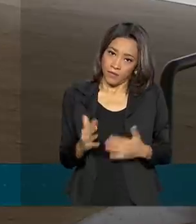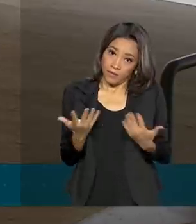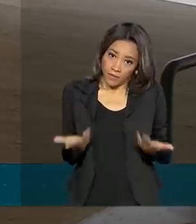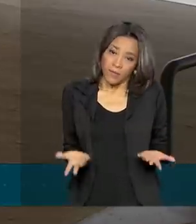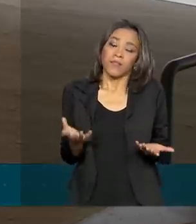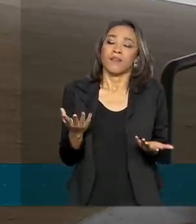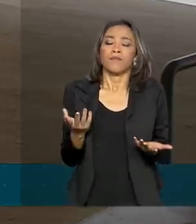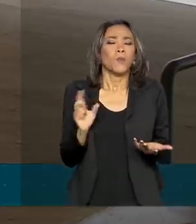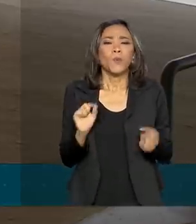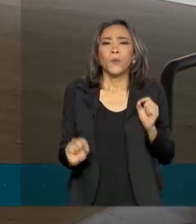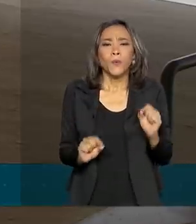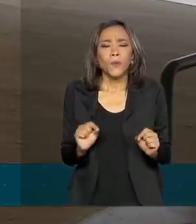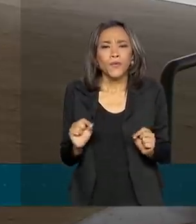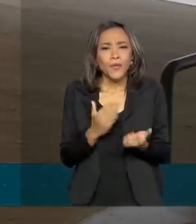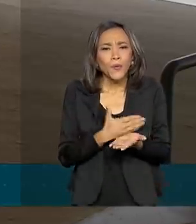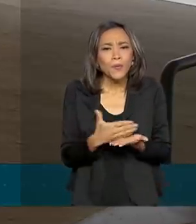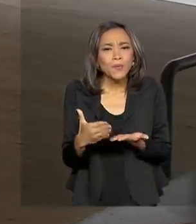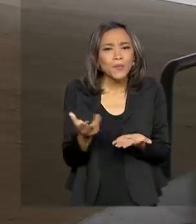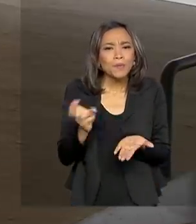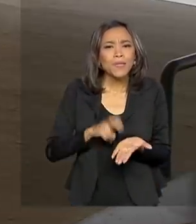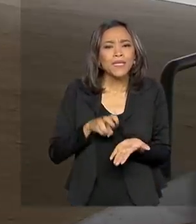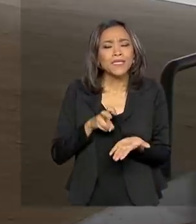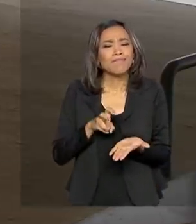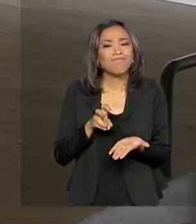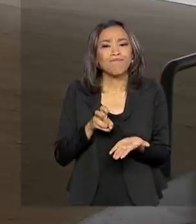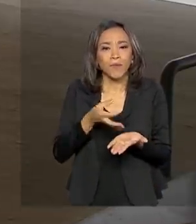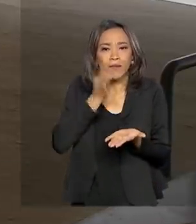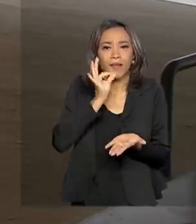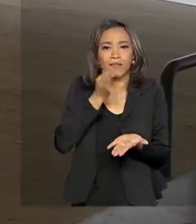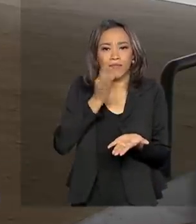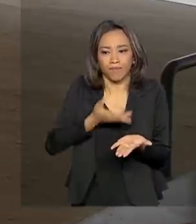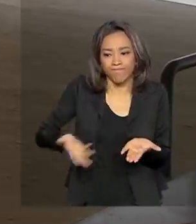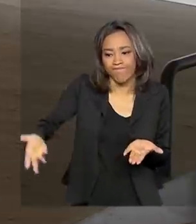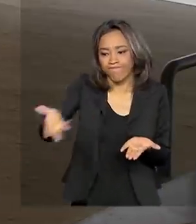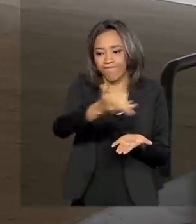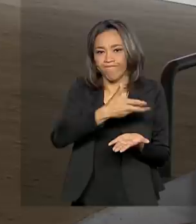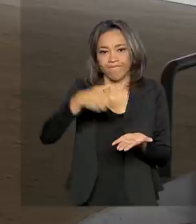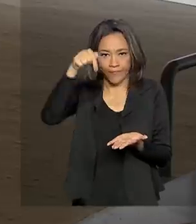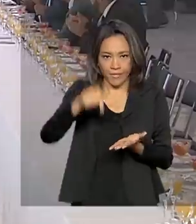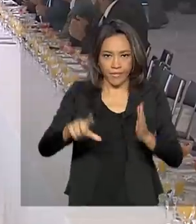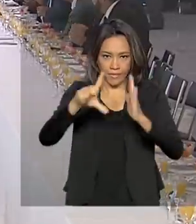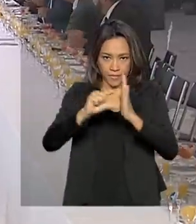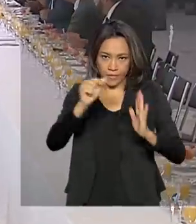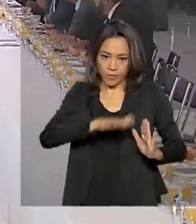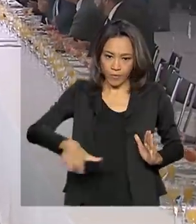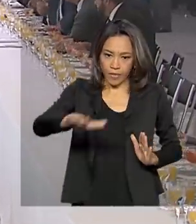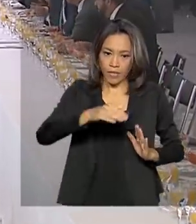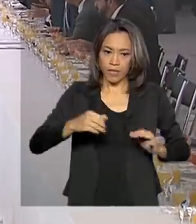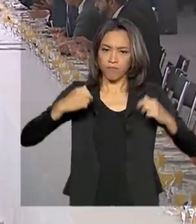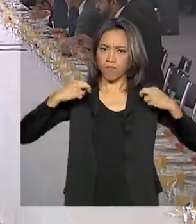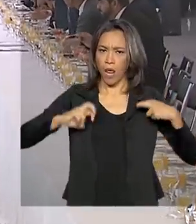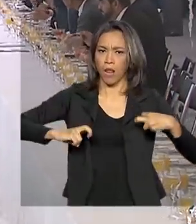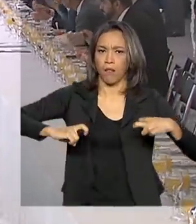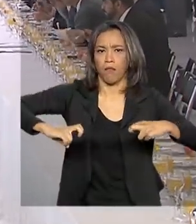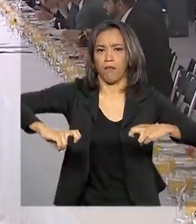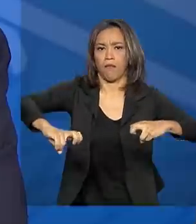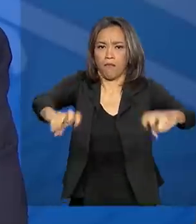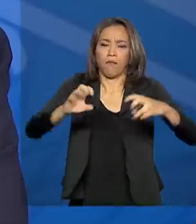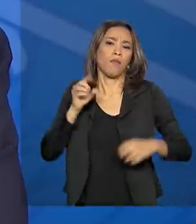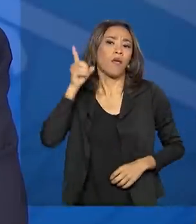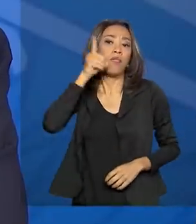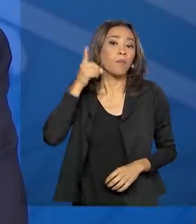dia que começou com o café da manhã do presidente Jair Bolsonaro aqui no Palácio do Planalto com deputados que integram a Frente